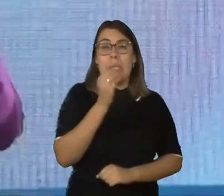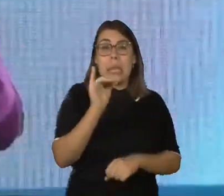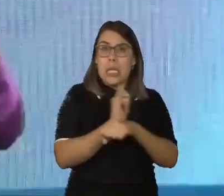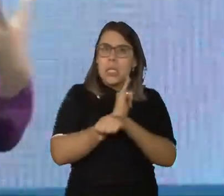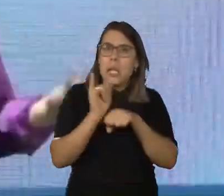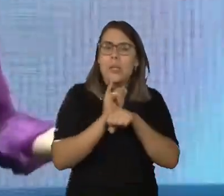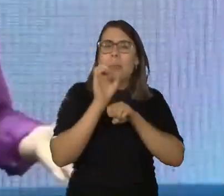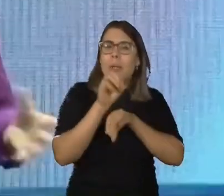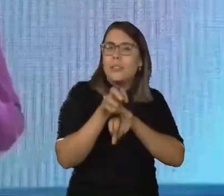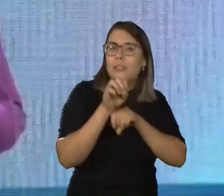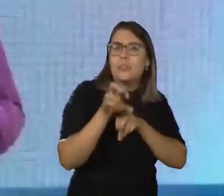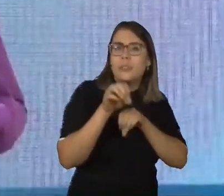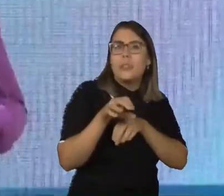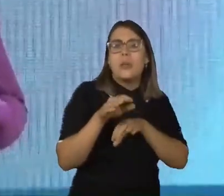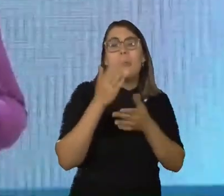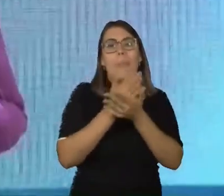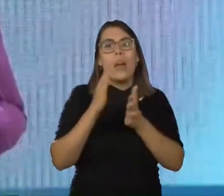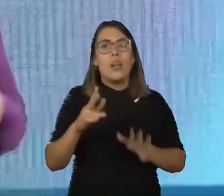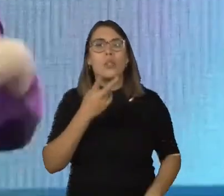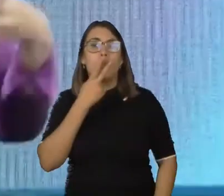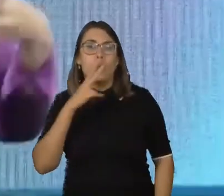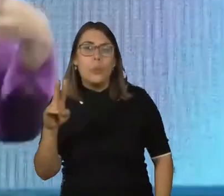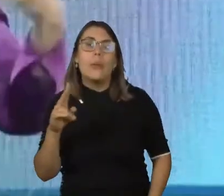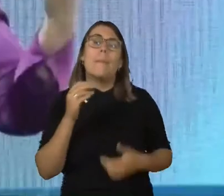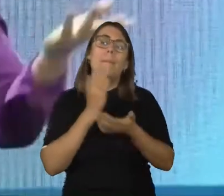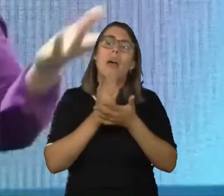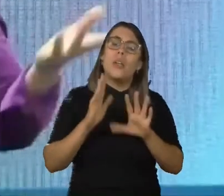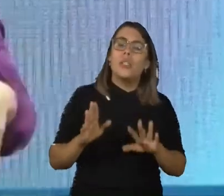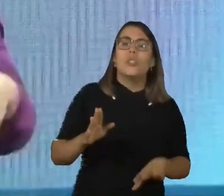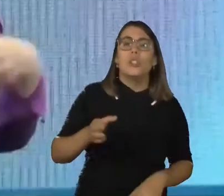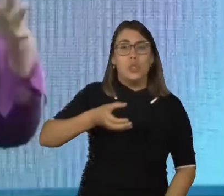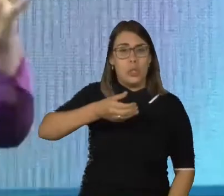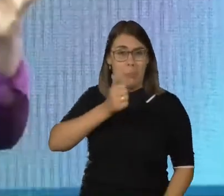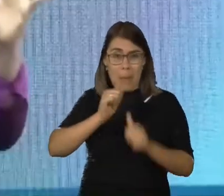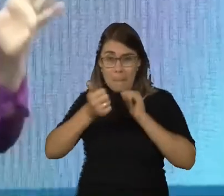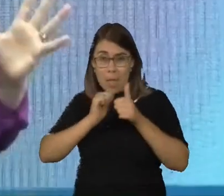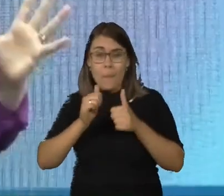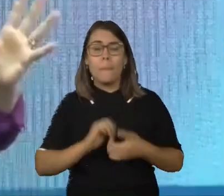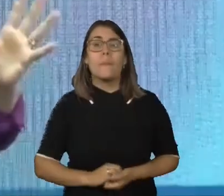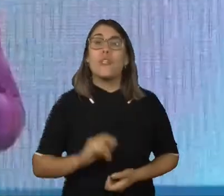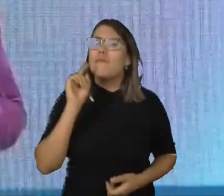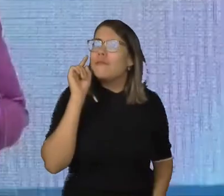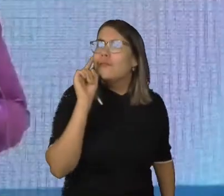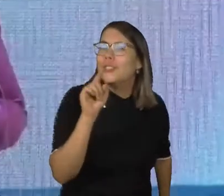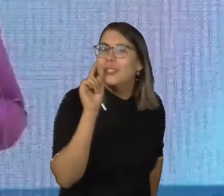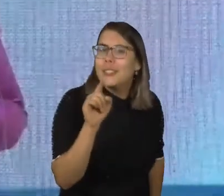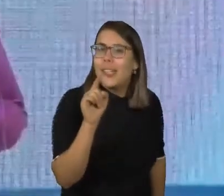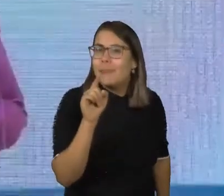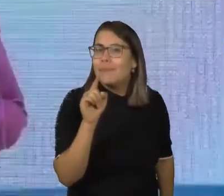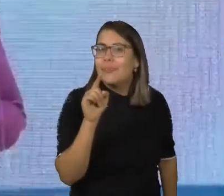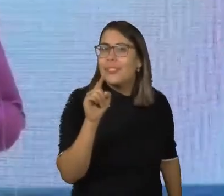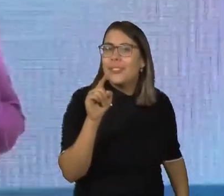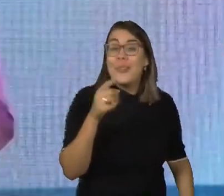faz a pessoa parar de fumar, parar de beber, depressão, tudo está aqui. E você, olha só, Alex Duarte, vou fazer uma